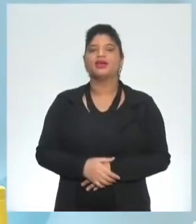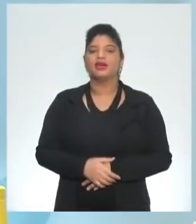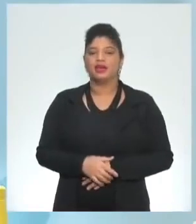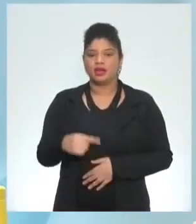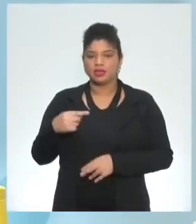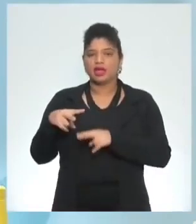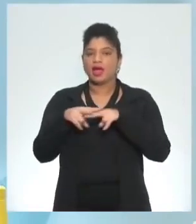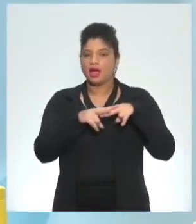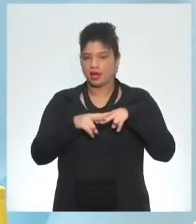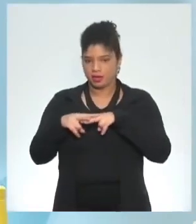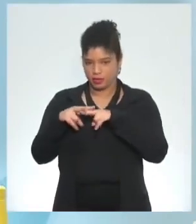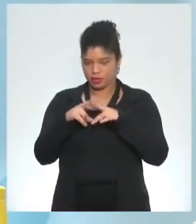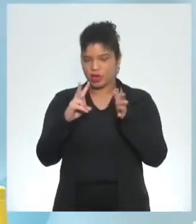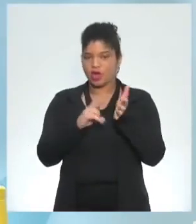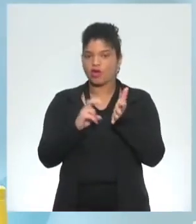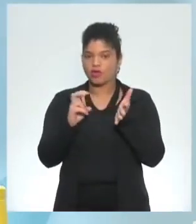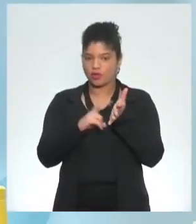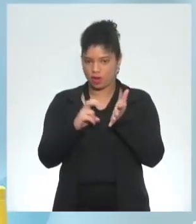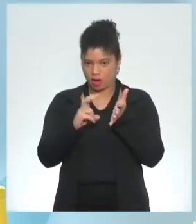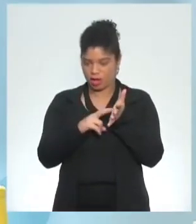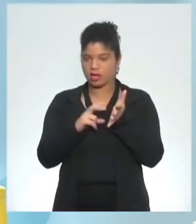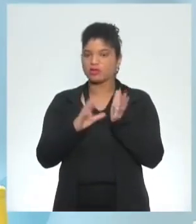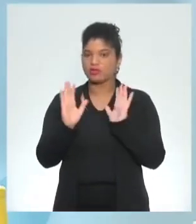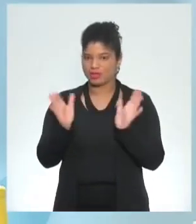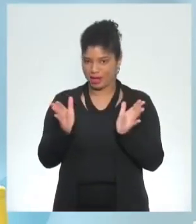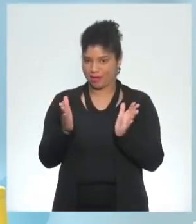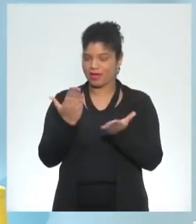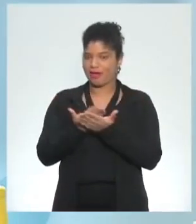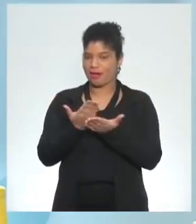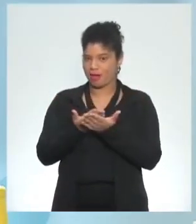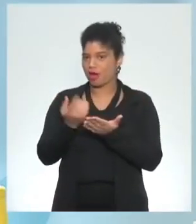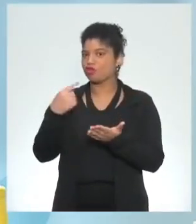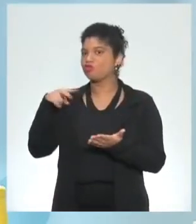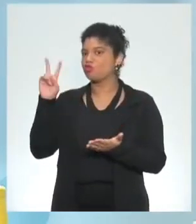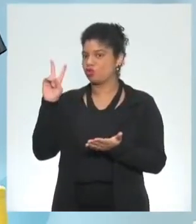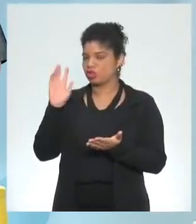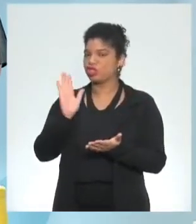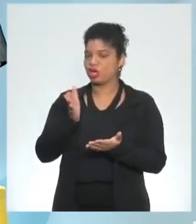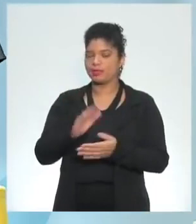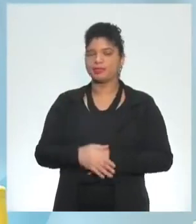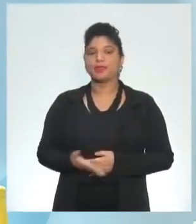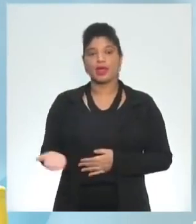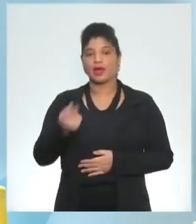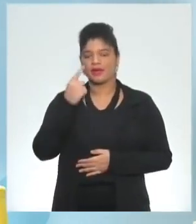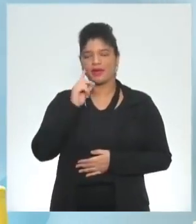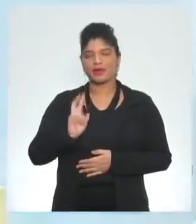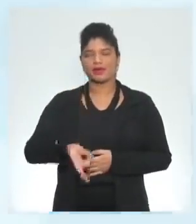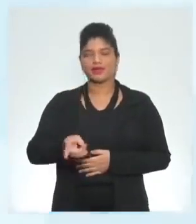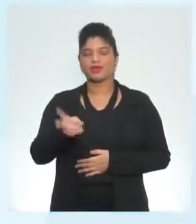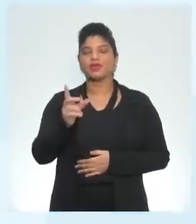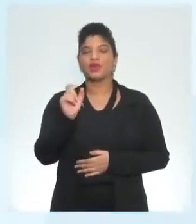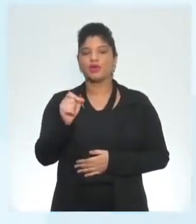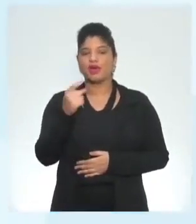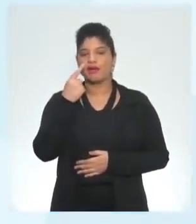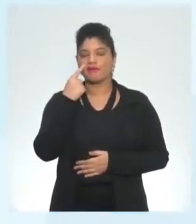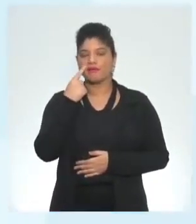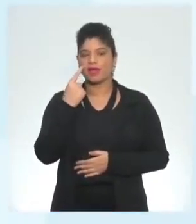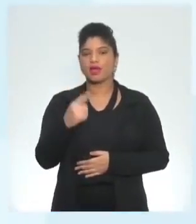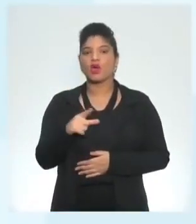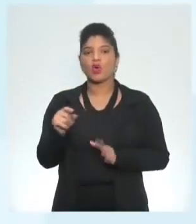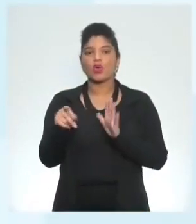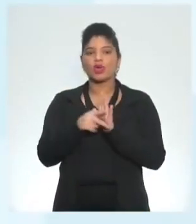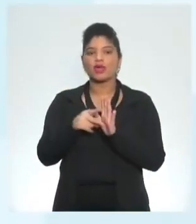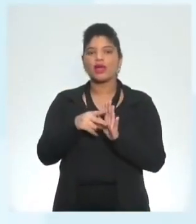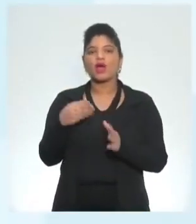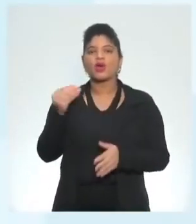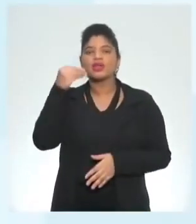esse vocabulário que nós trabalhamos nas duas últimas aulas belezinha tranquilo vamos lá para frente falar um pouquinho da nossa life experience